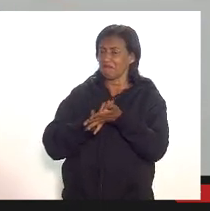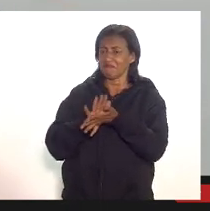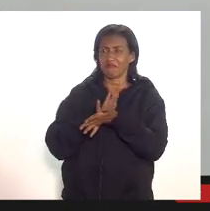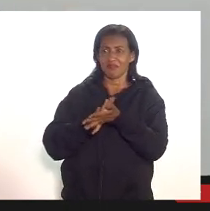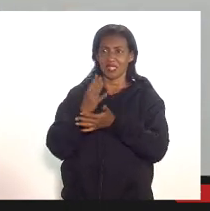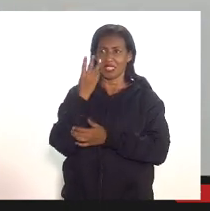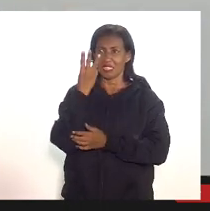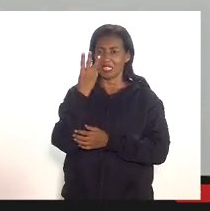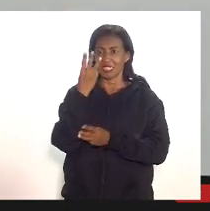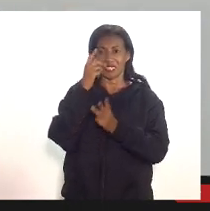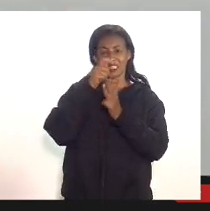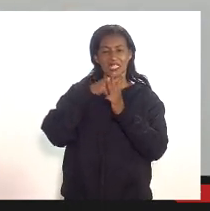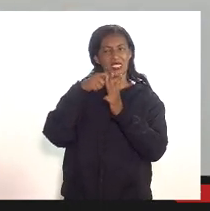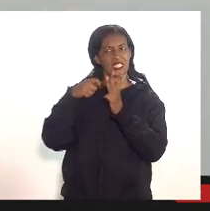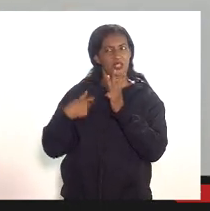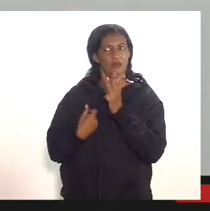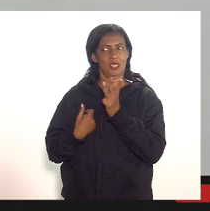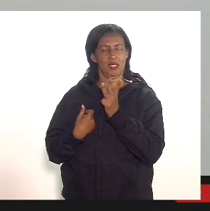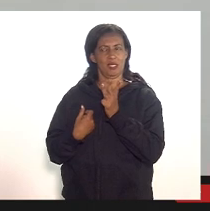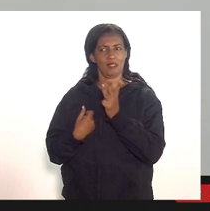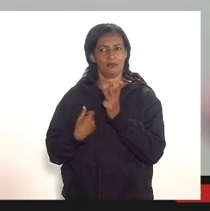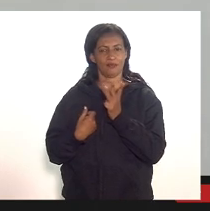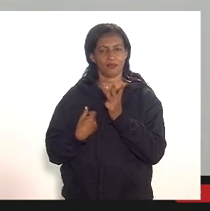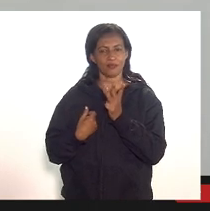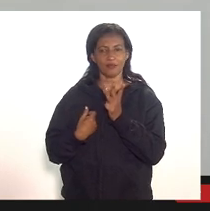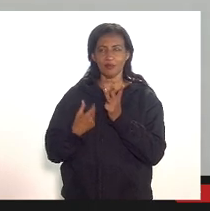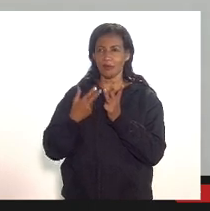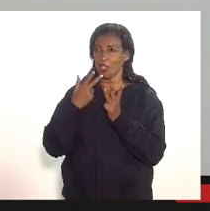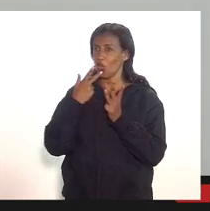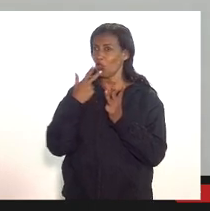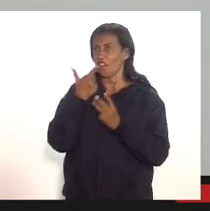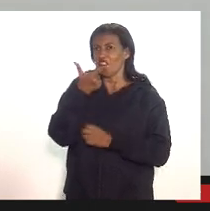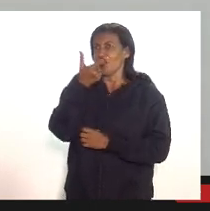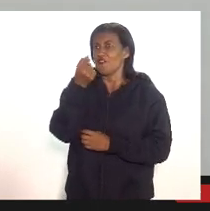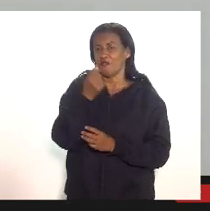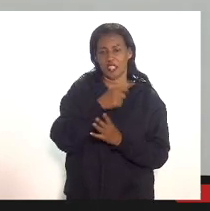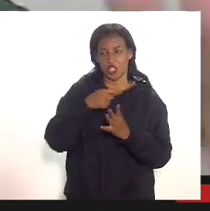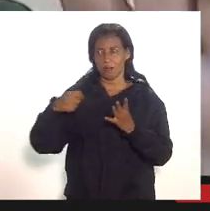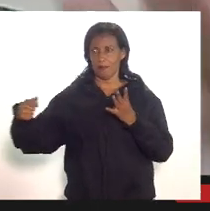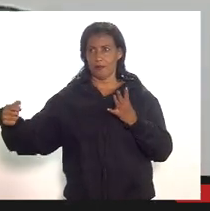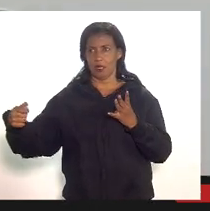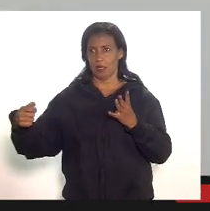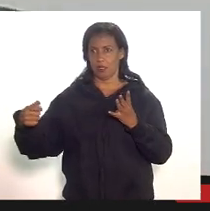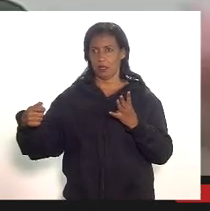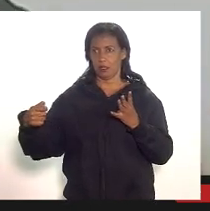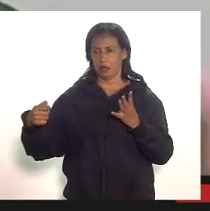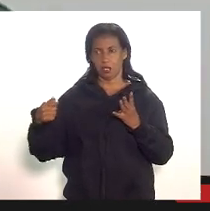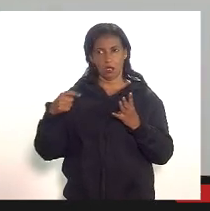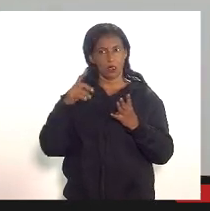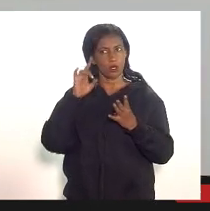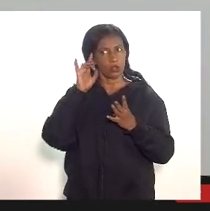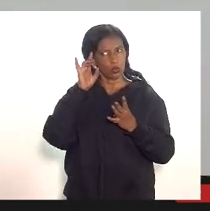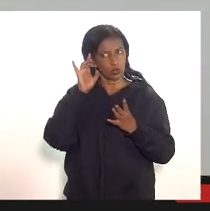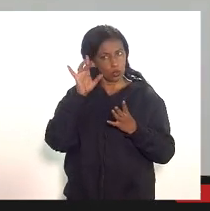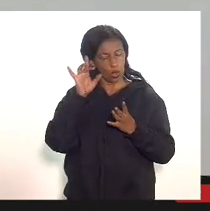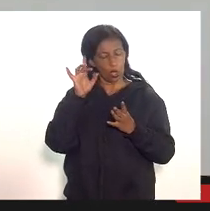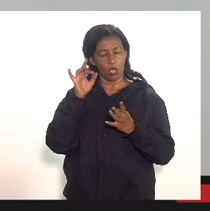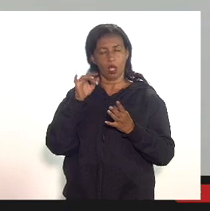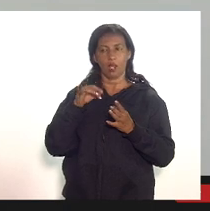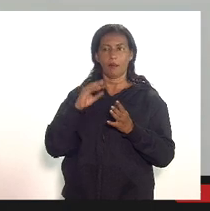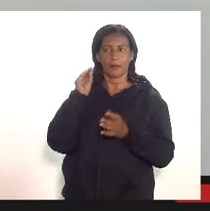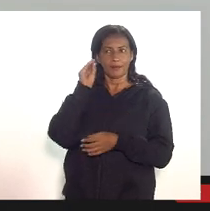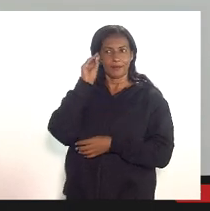3 meses não estamos falando de 20 meses em 3 meses então só para corroborar com essa frase